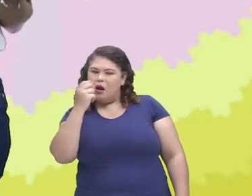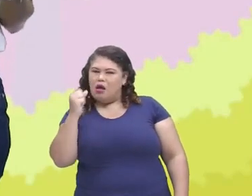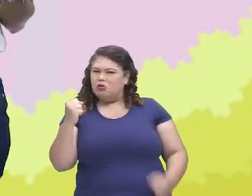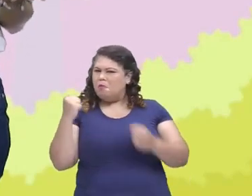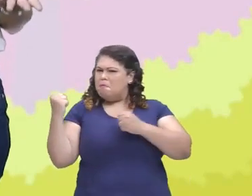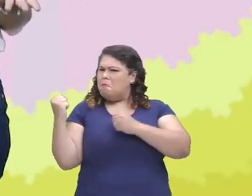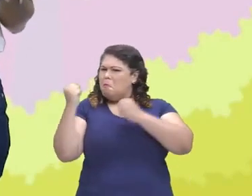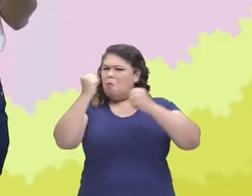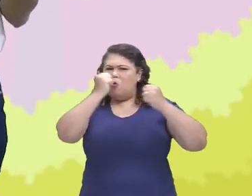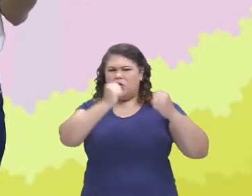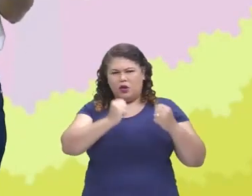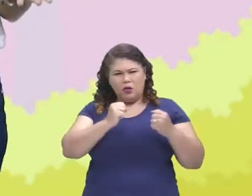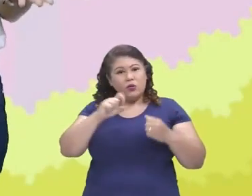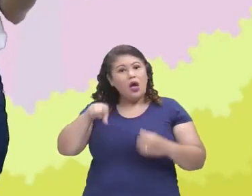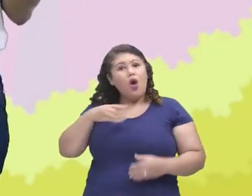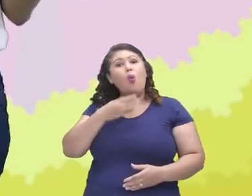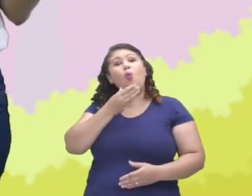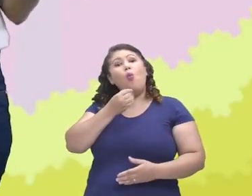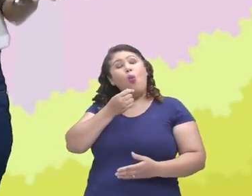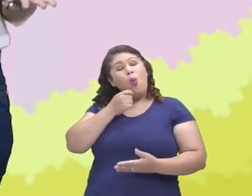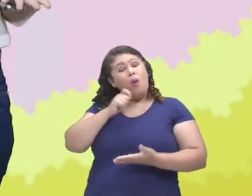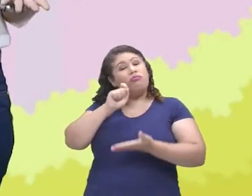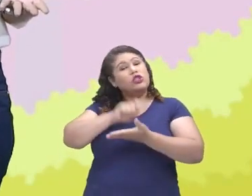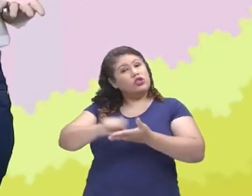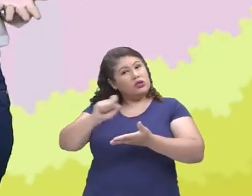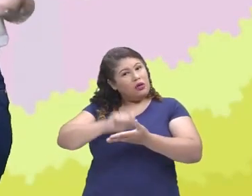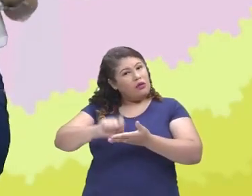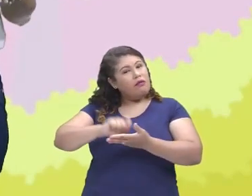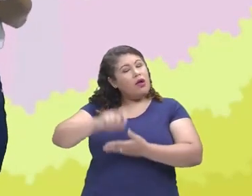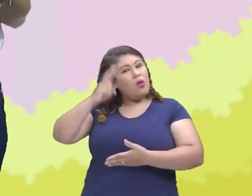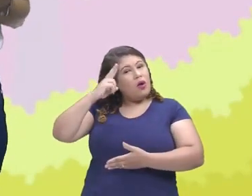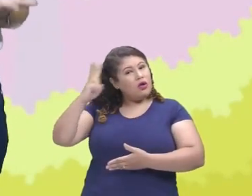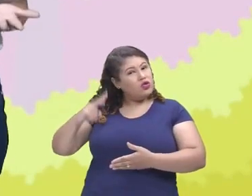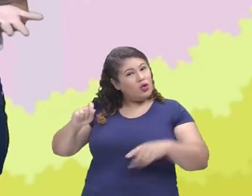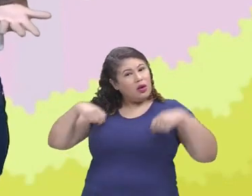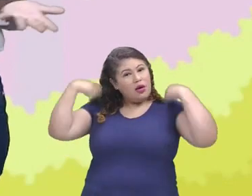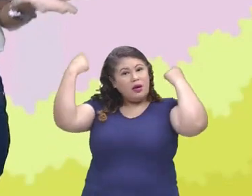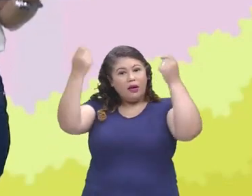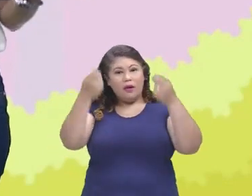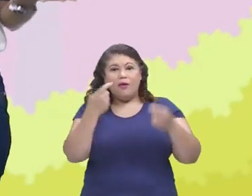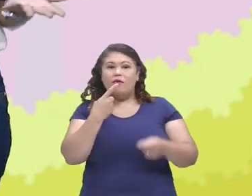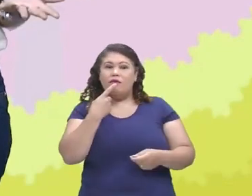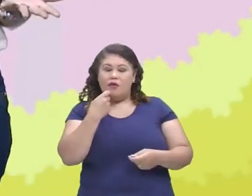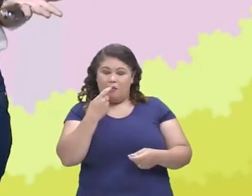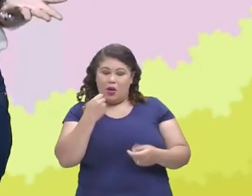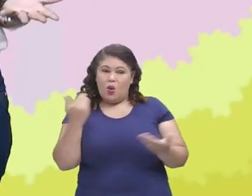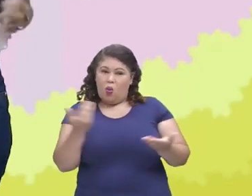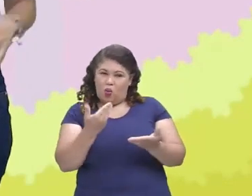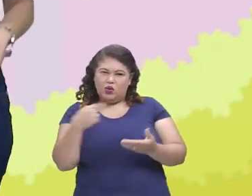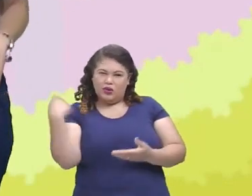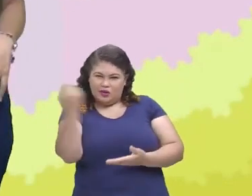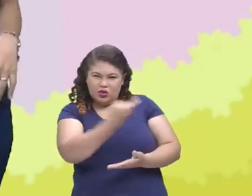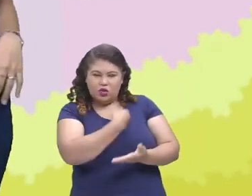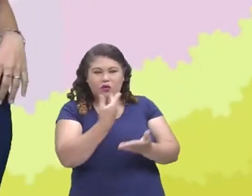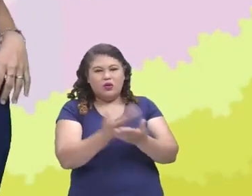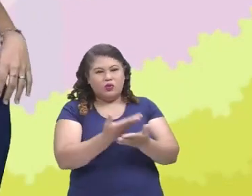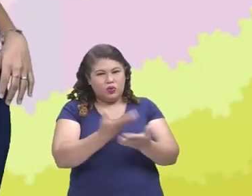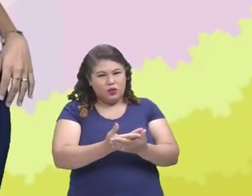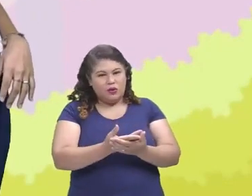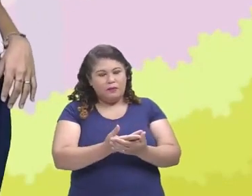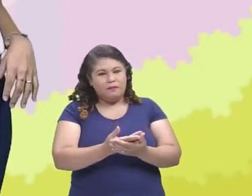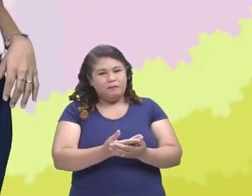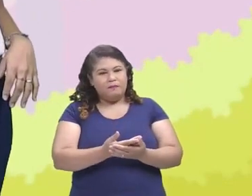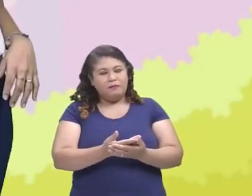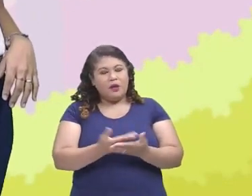é o autor da obra que nós iremos estudar e contemplar na nossa aula de hoje. Agora, crianças,